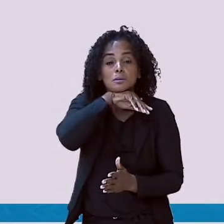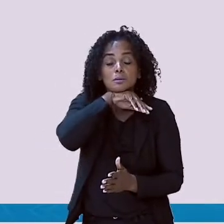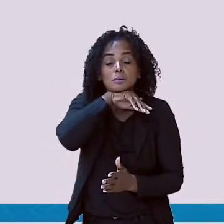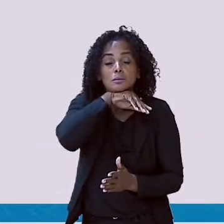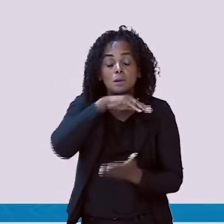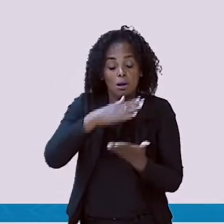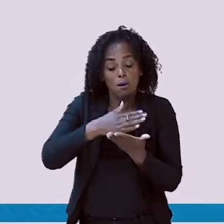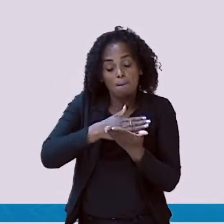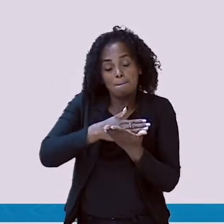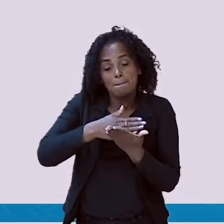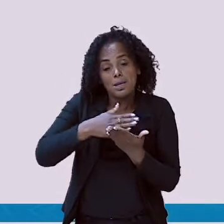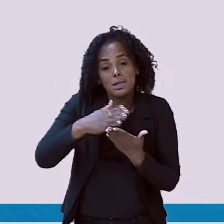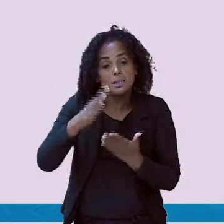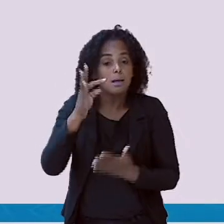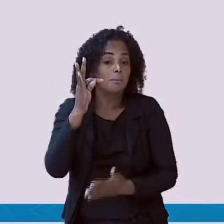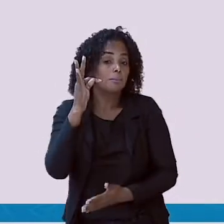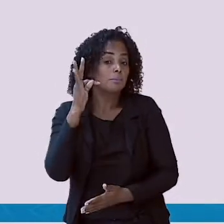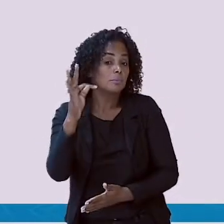tuba,